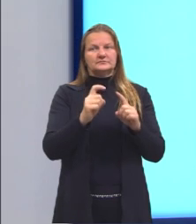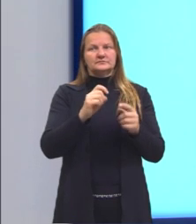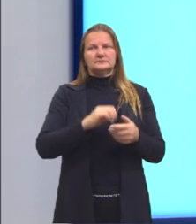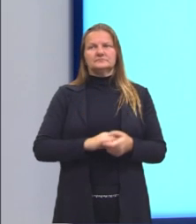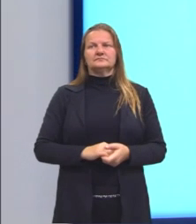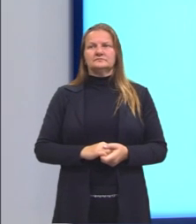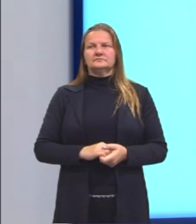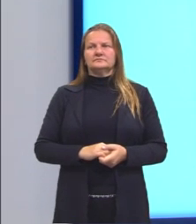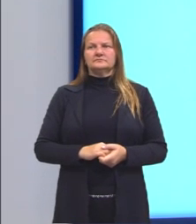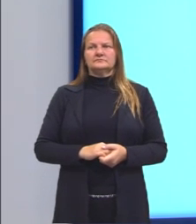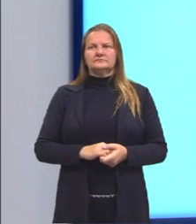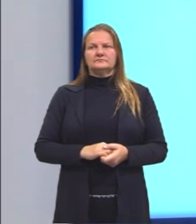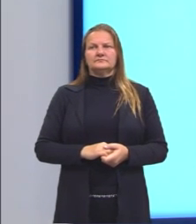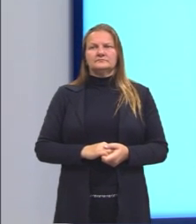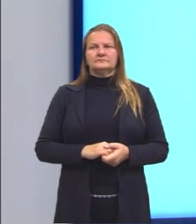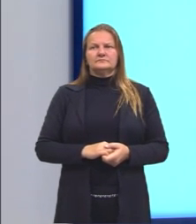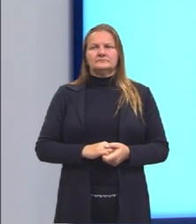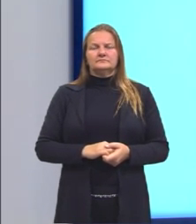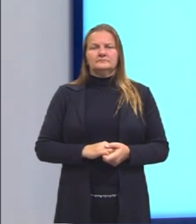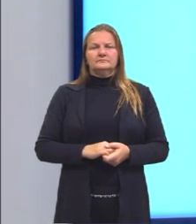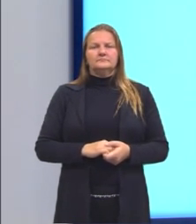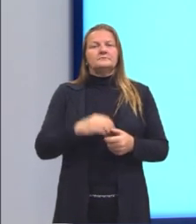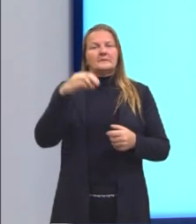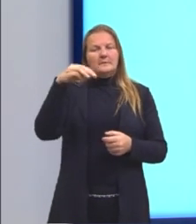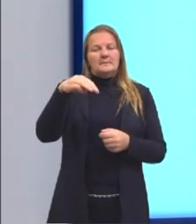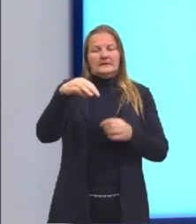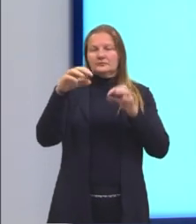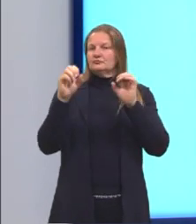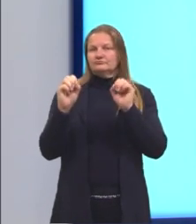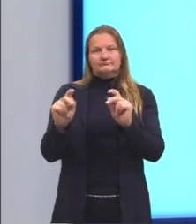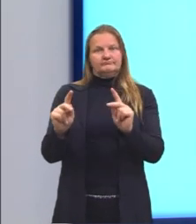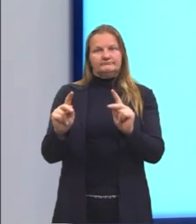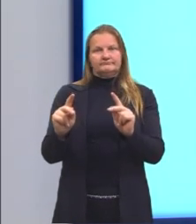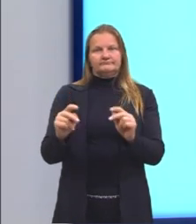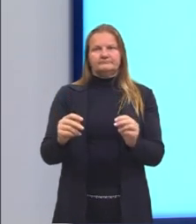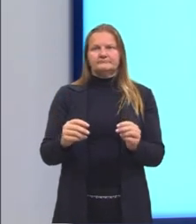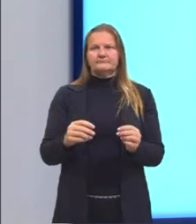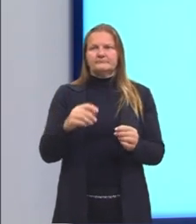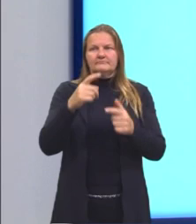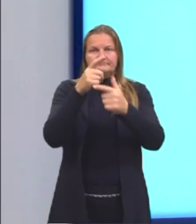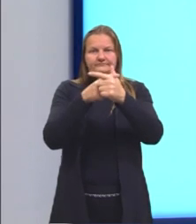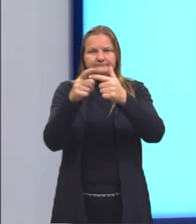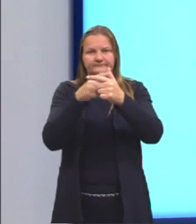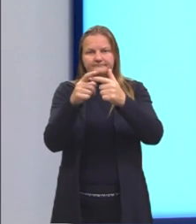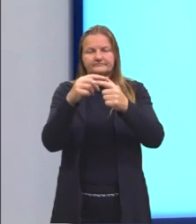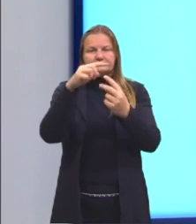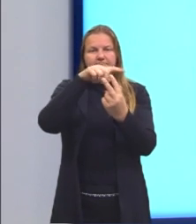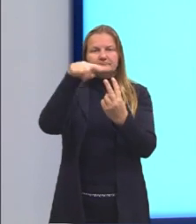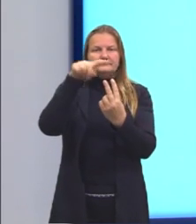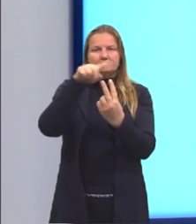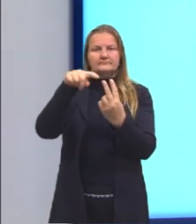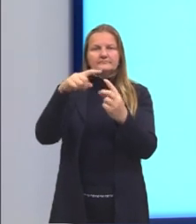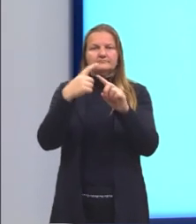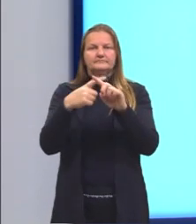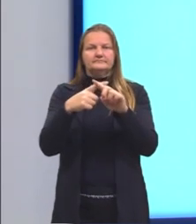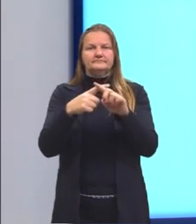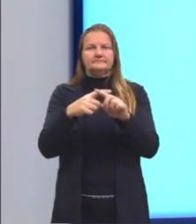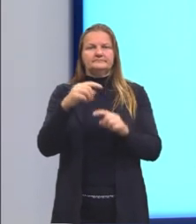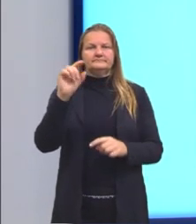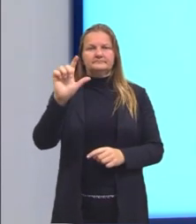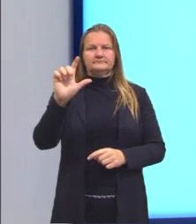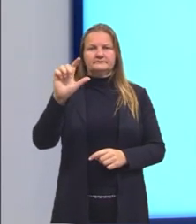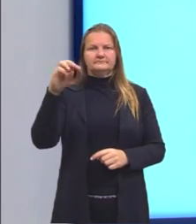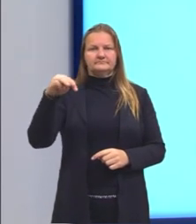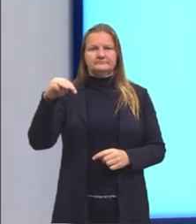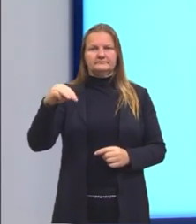distância, né? E agora a unidade metros. Isso aqui ainda é dividido por π vezes L